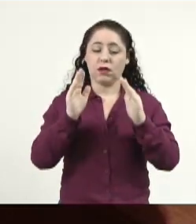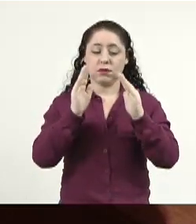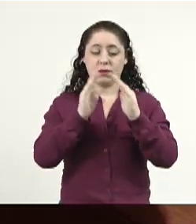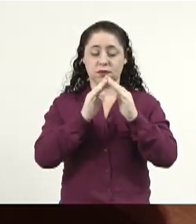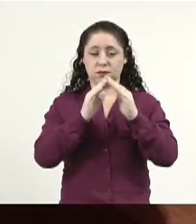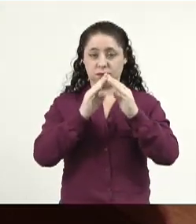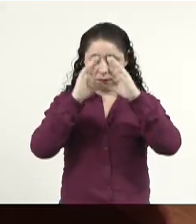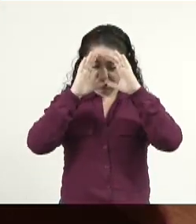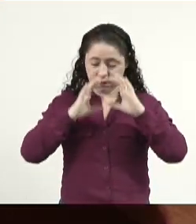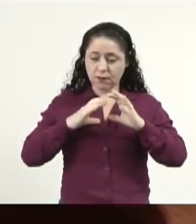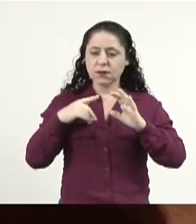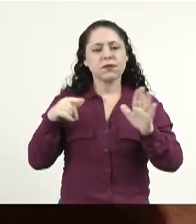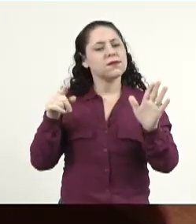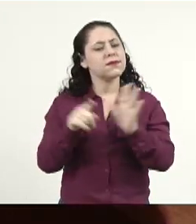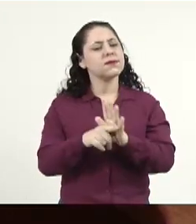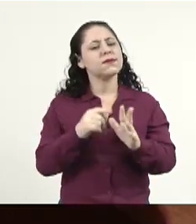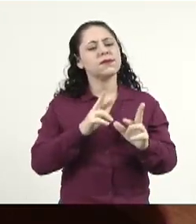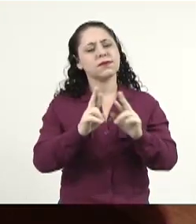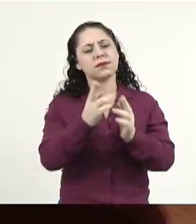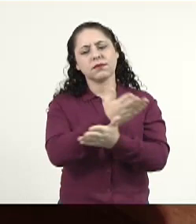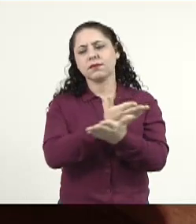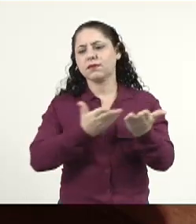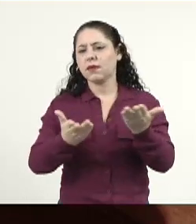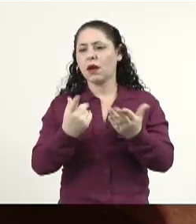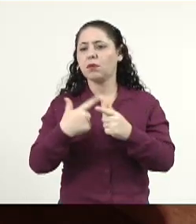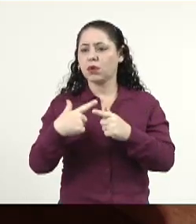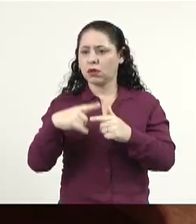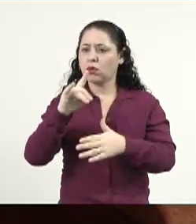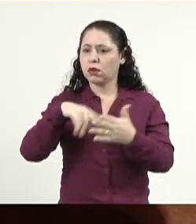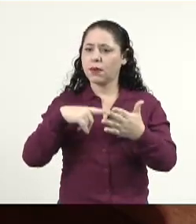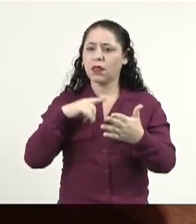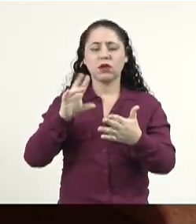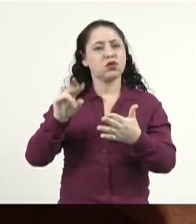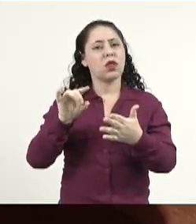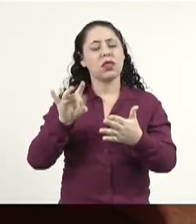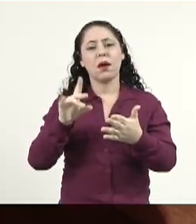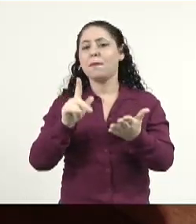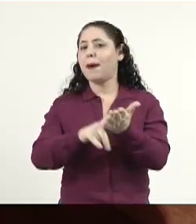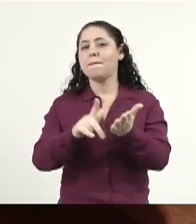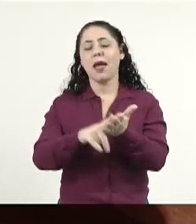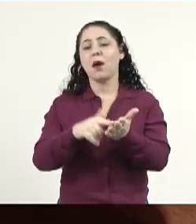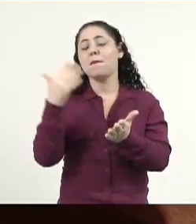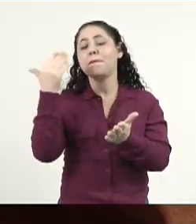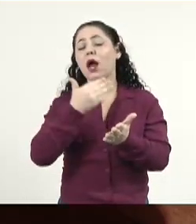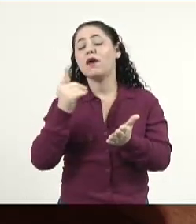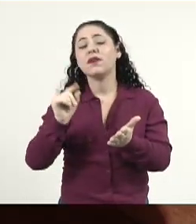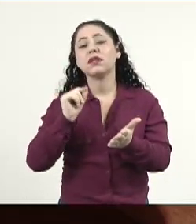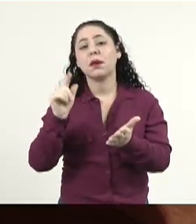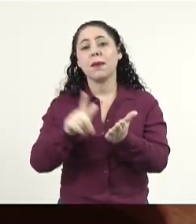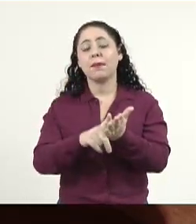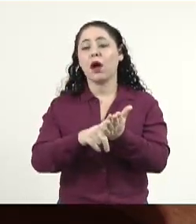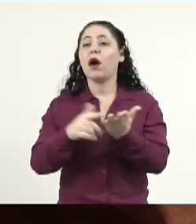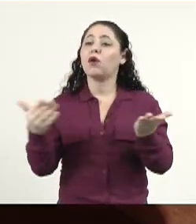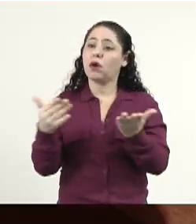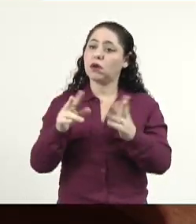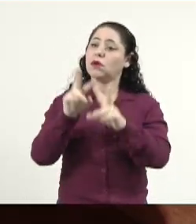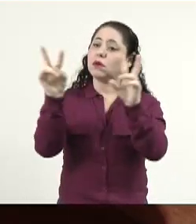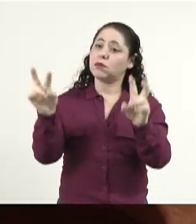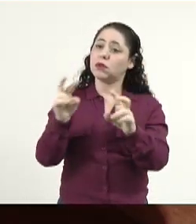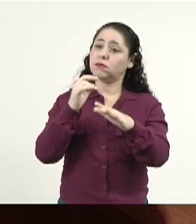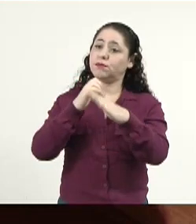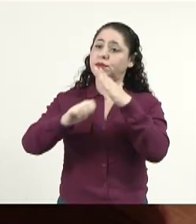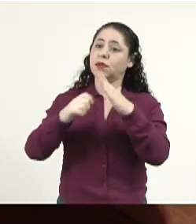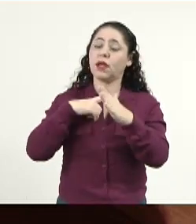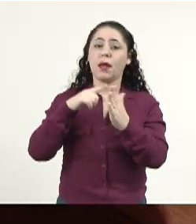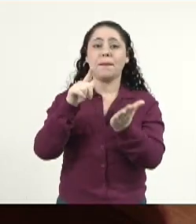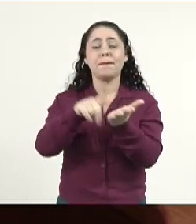tuto, e pedi para ele intervir, porque o documento veio, só não veio, veio por intermédio, por e-mail, e a moça queria